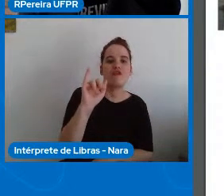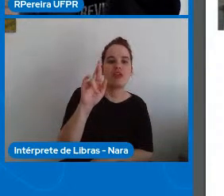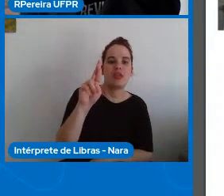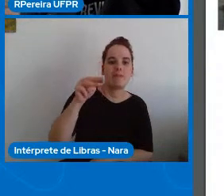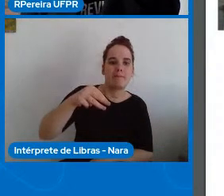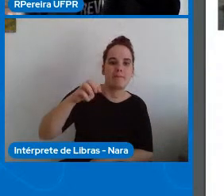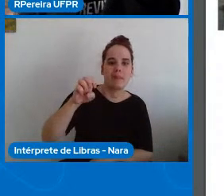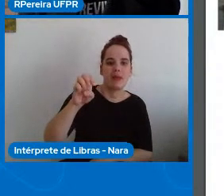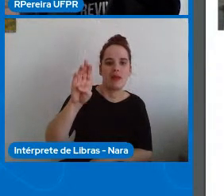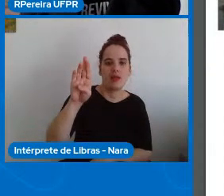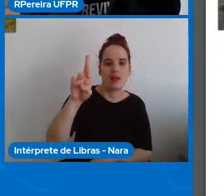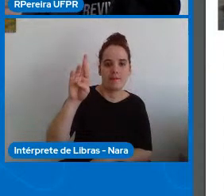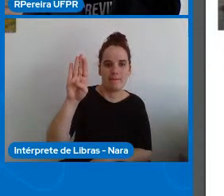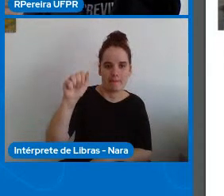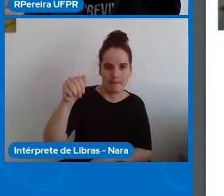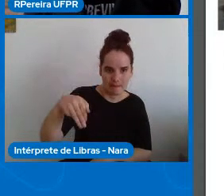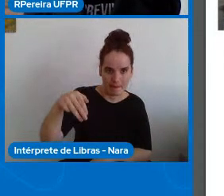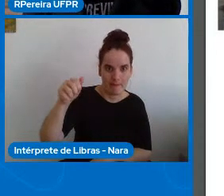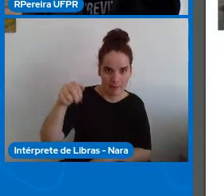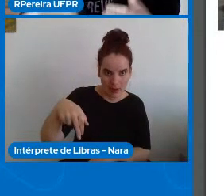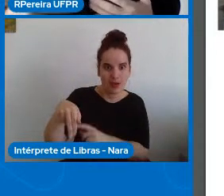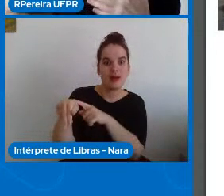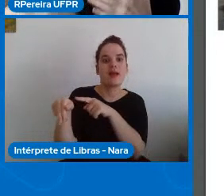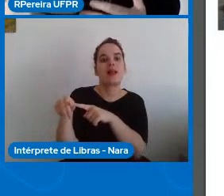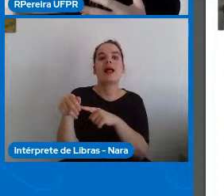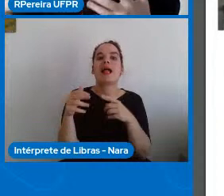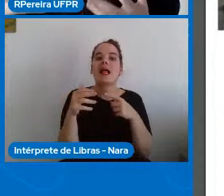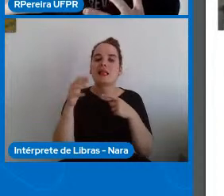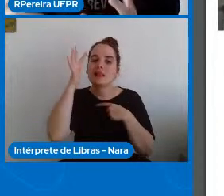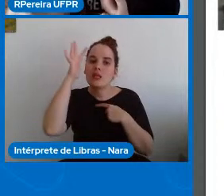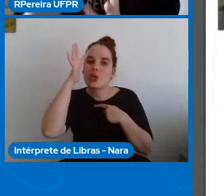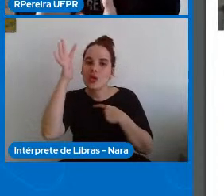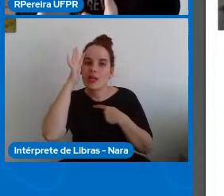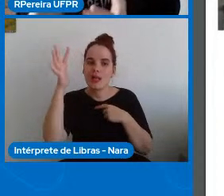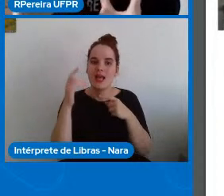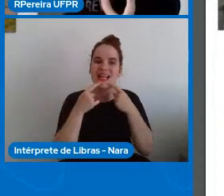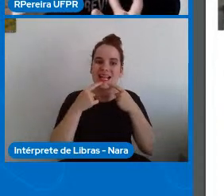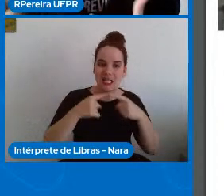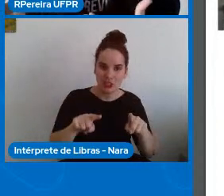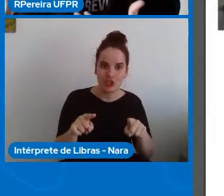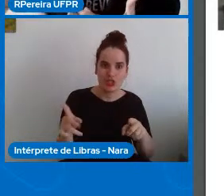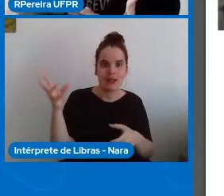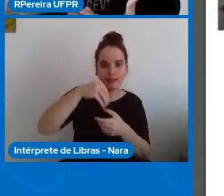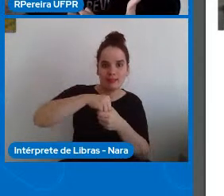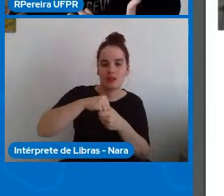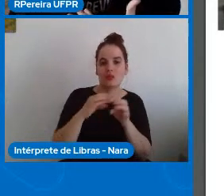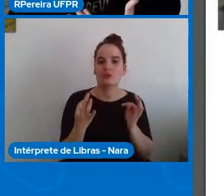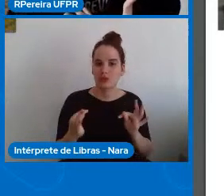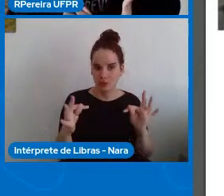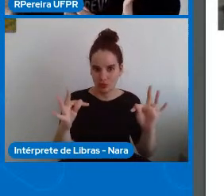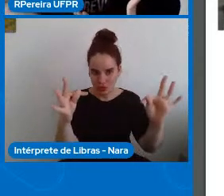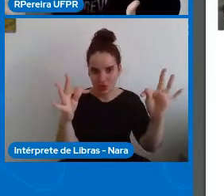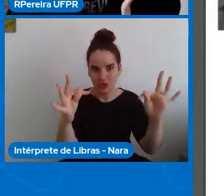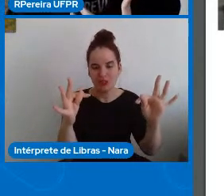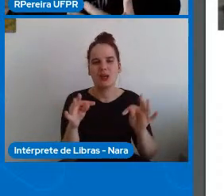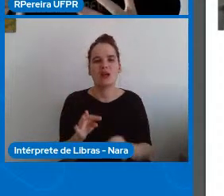tecnologia a perspectivas da teoria crítica que é basicamente nós